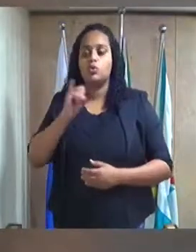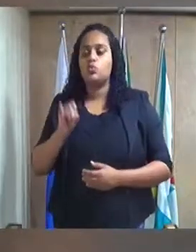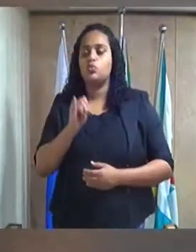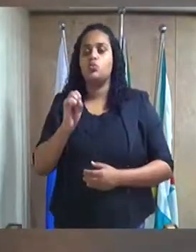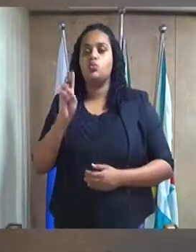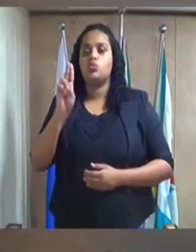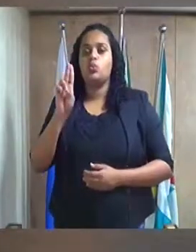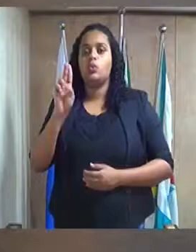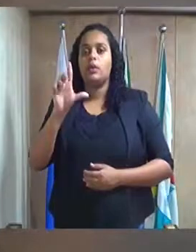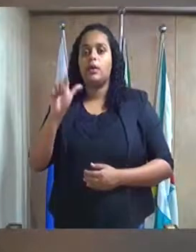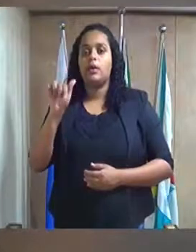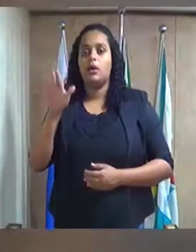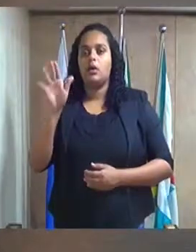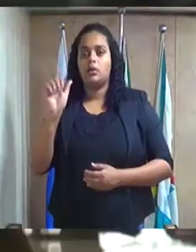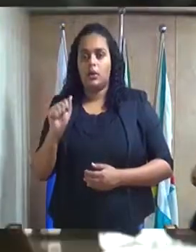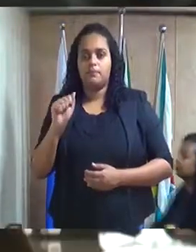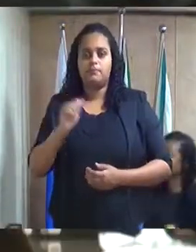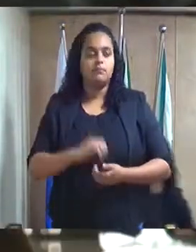Dutax.